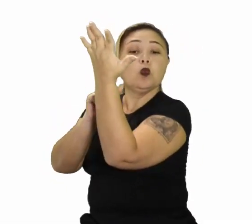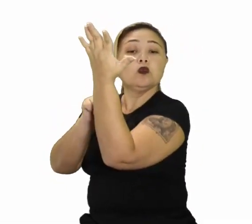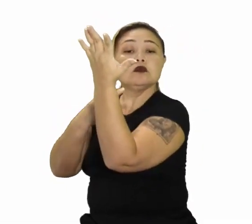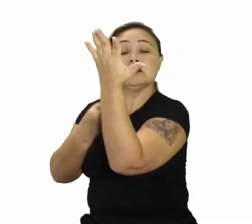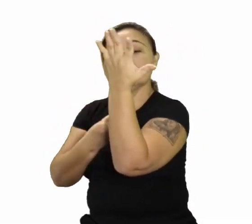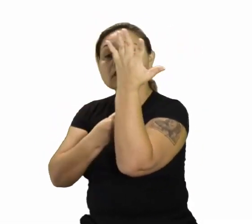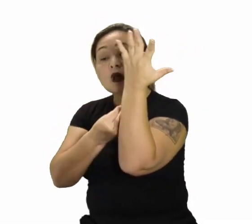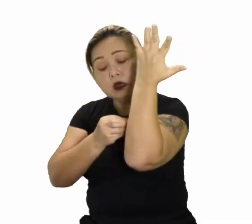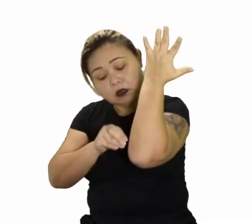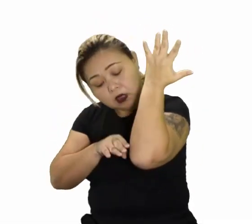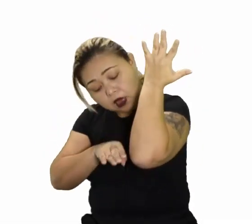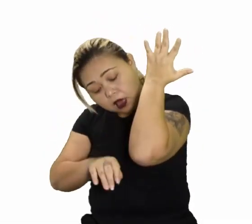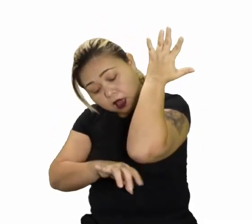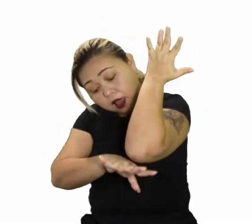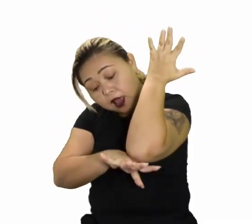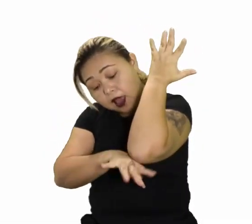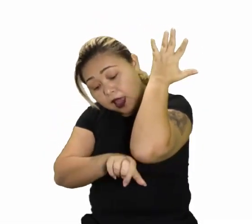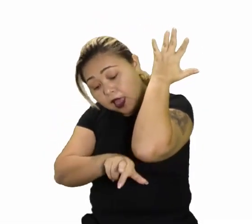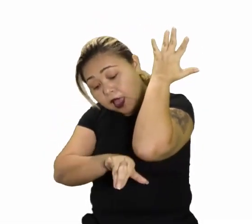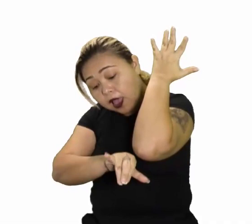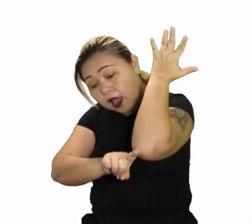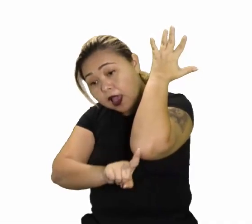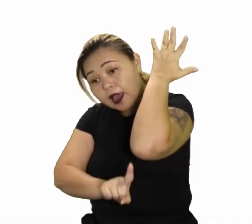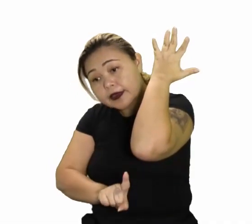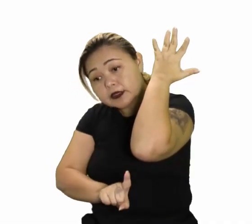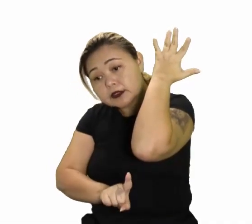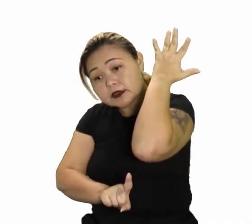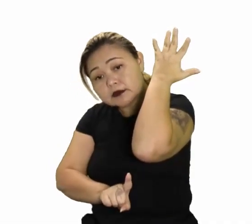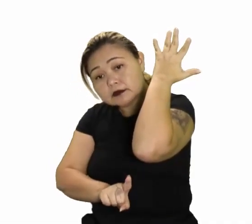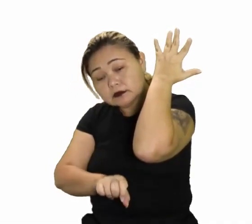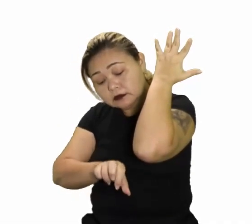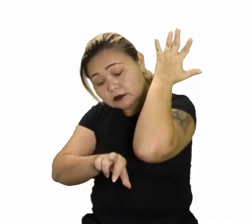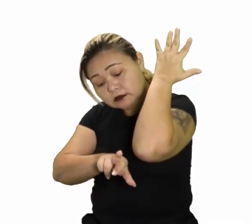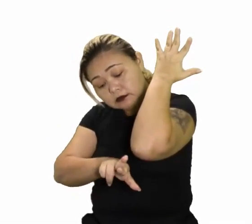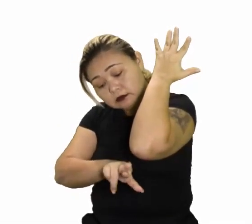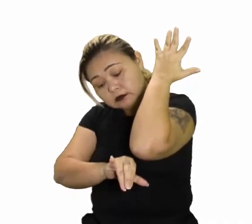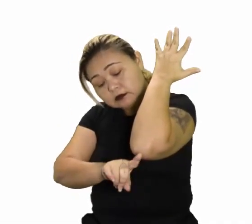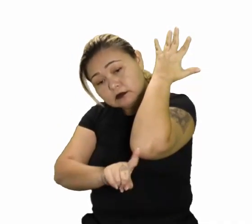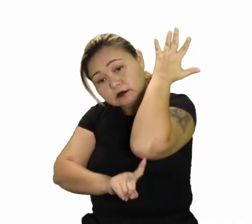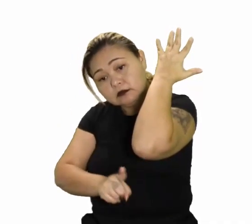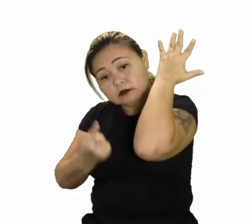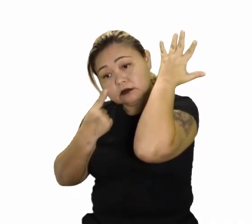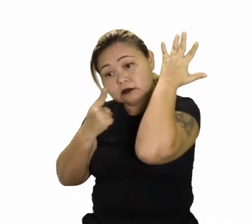distribuição do sistema radicular. Olha aqui nessa